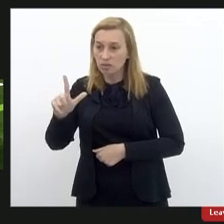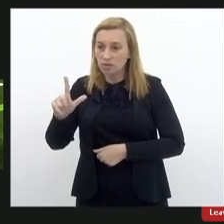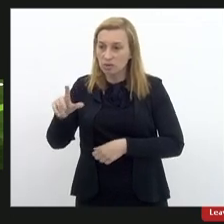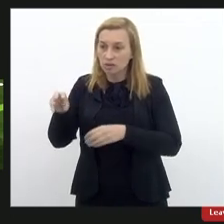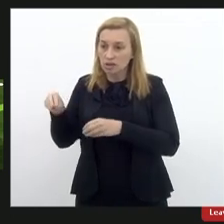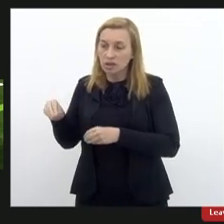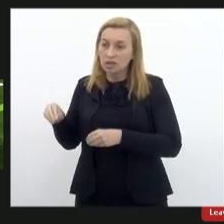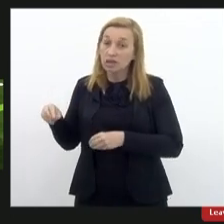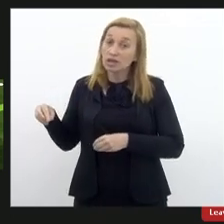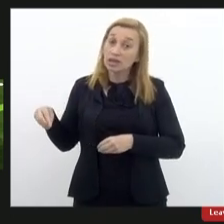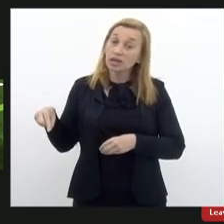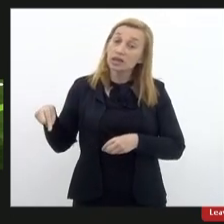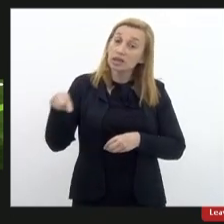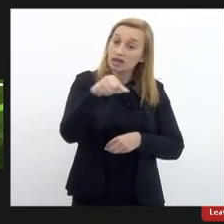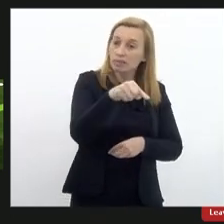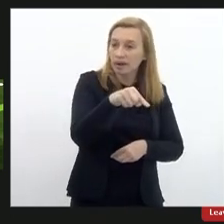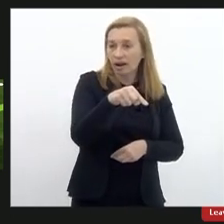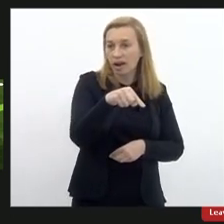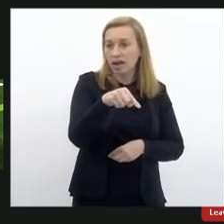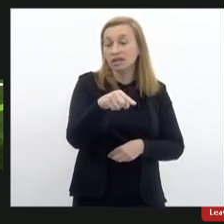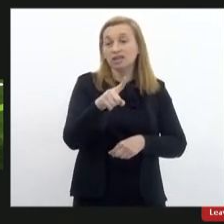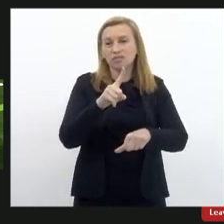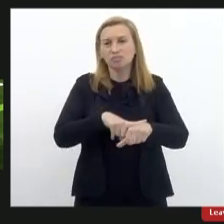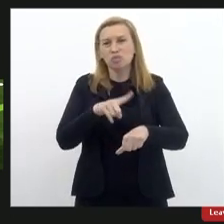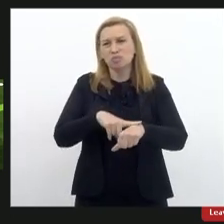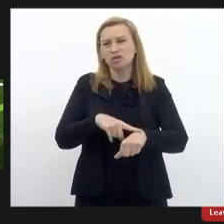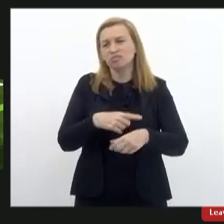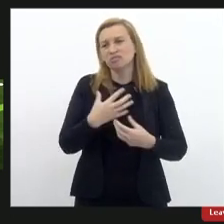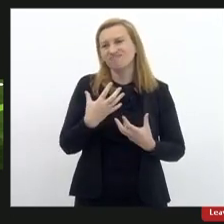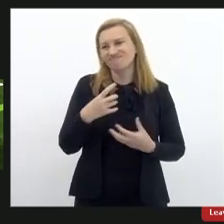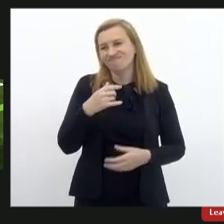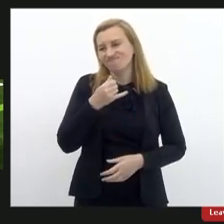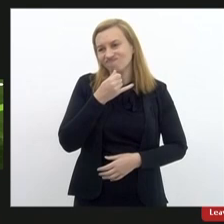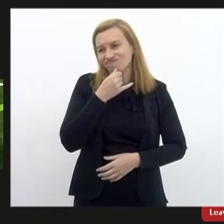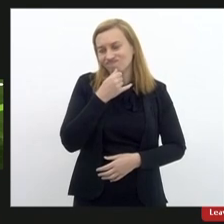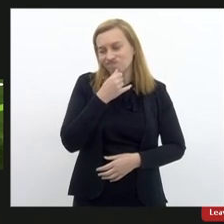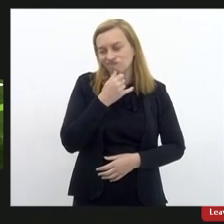Então, a gente está vivendo um momento de desânimo completo,